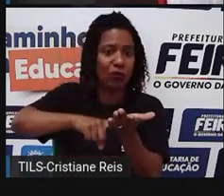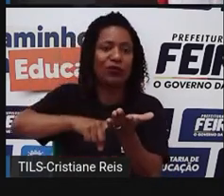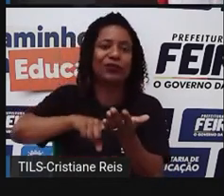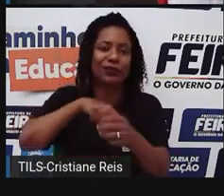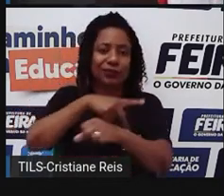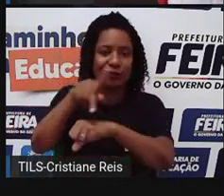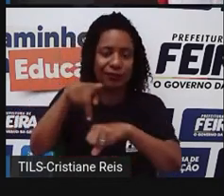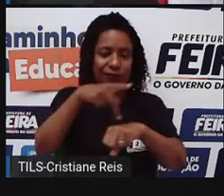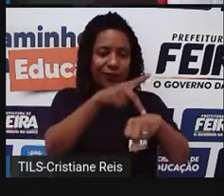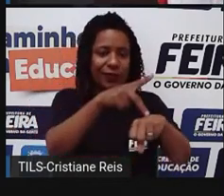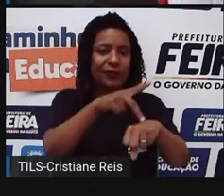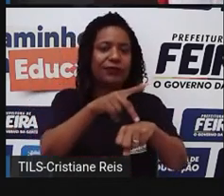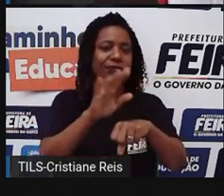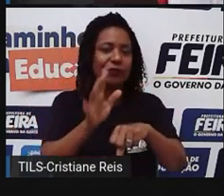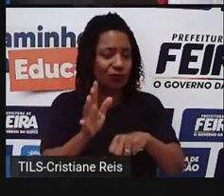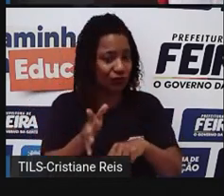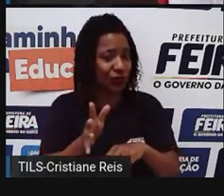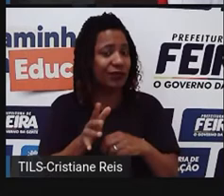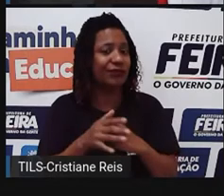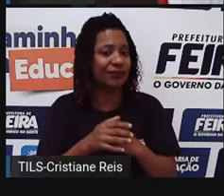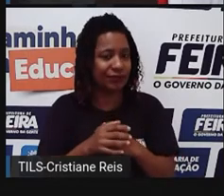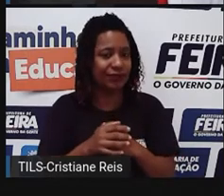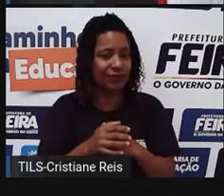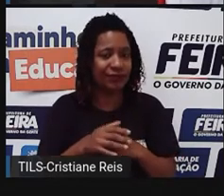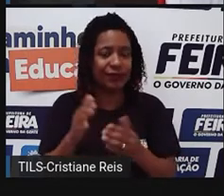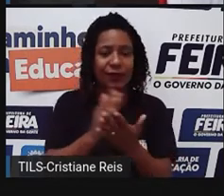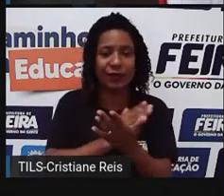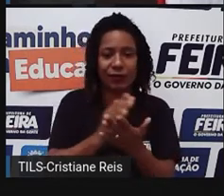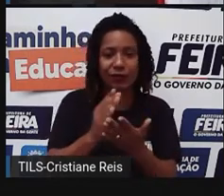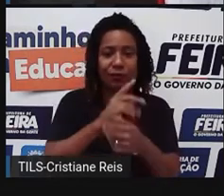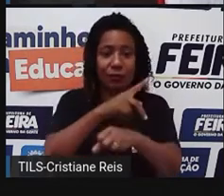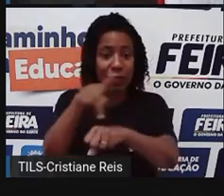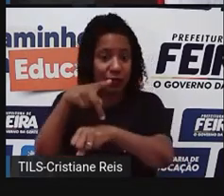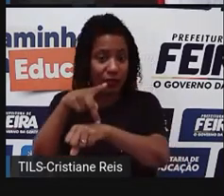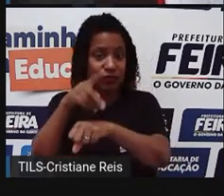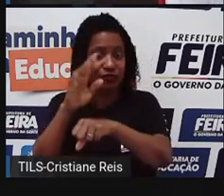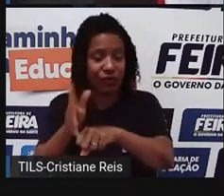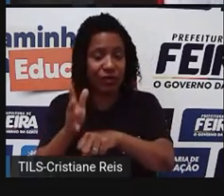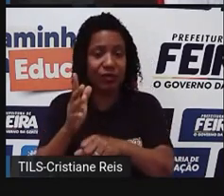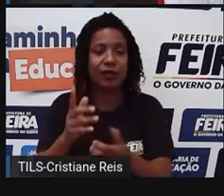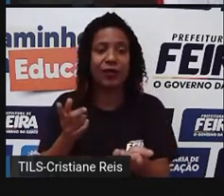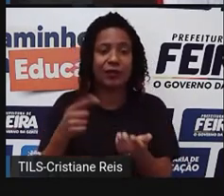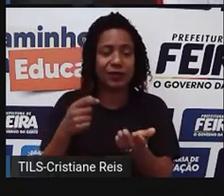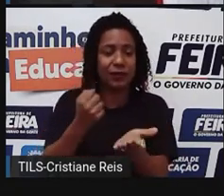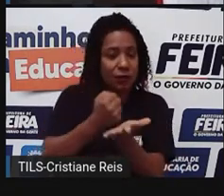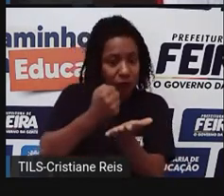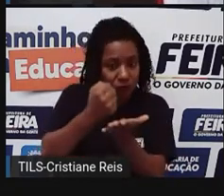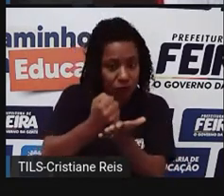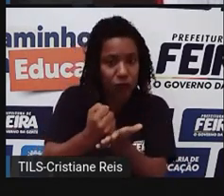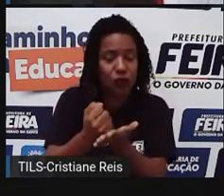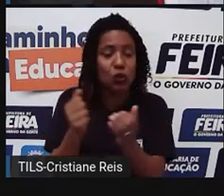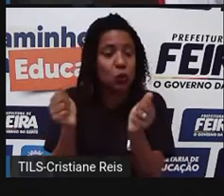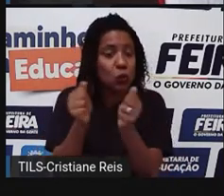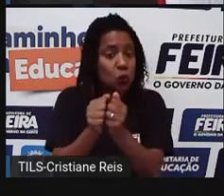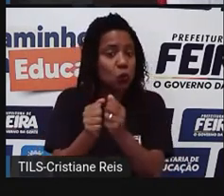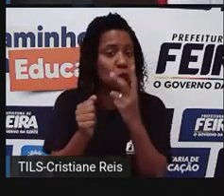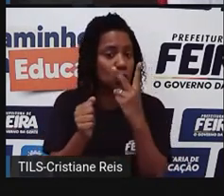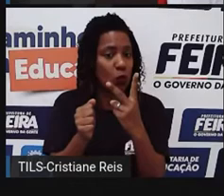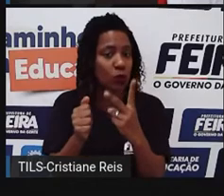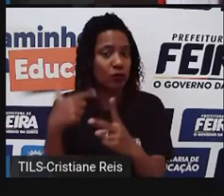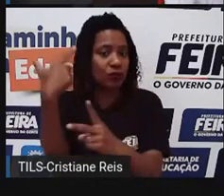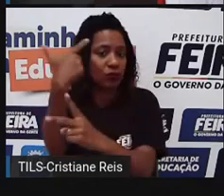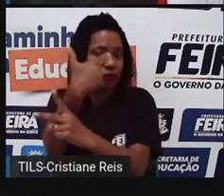vacina, ele é um acordo, vamos dizer assim, né, com vários países, ele não é só bilateral, com vários países, alguns